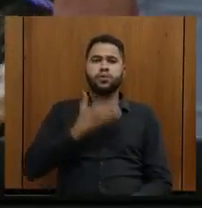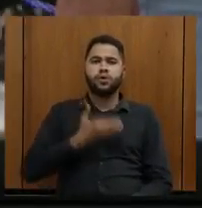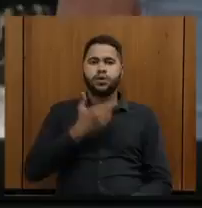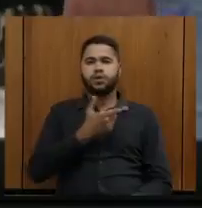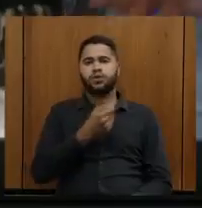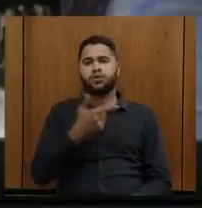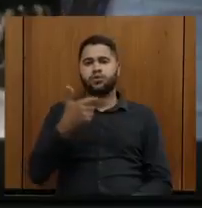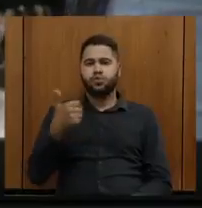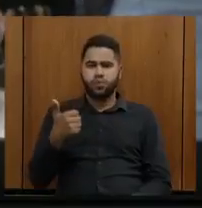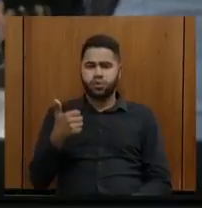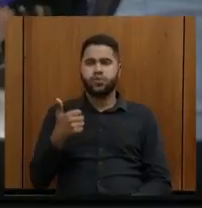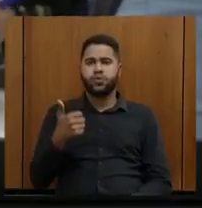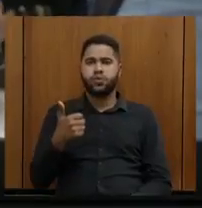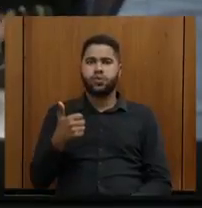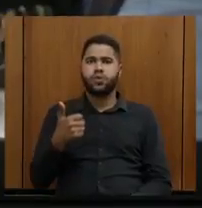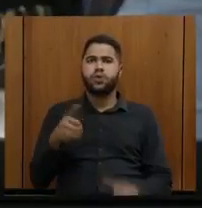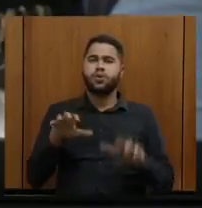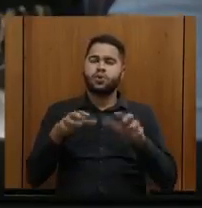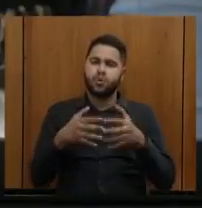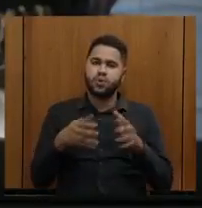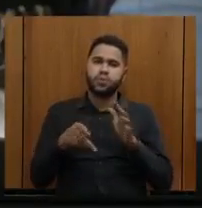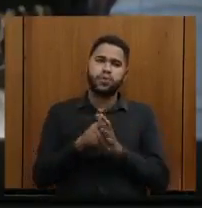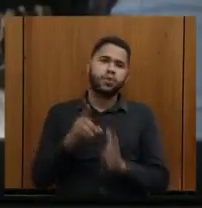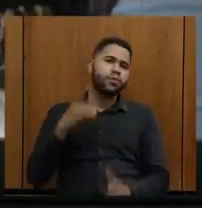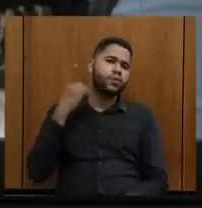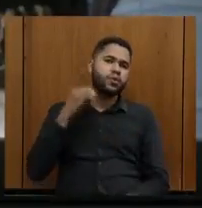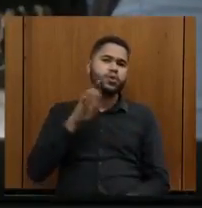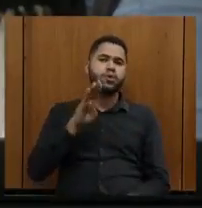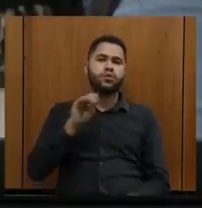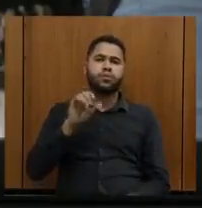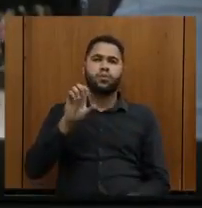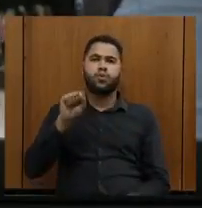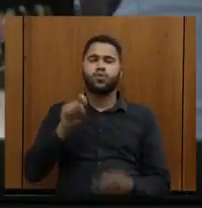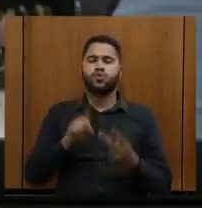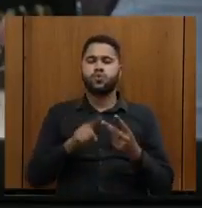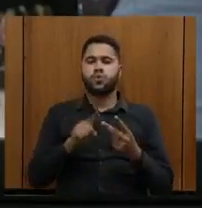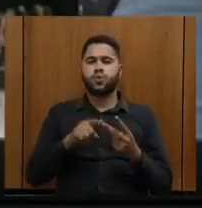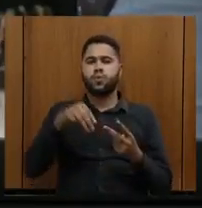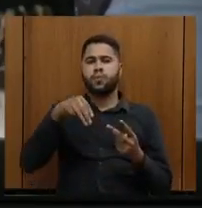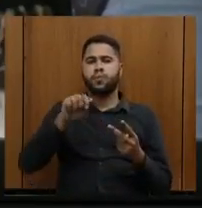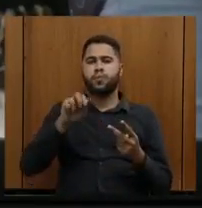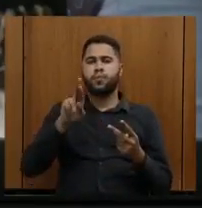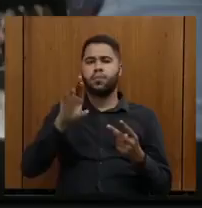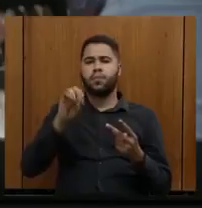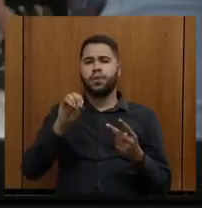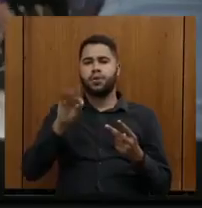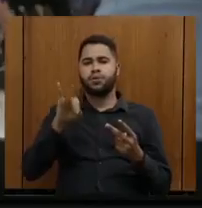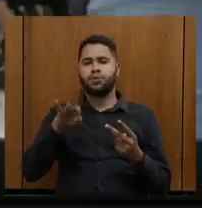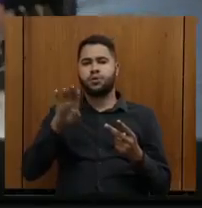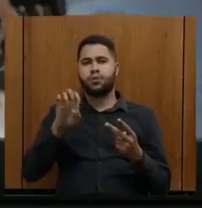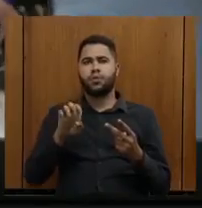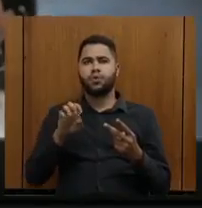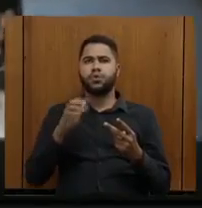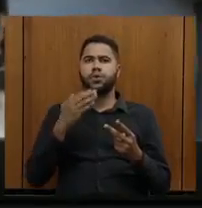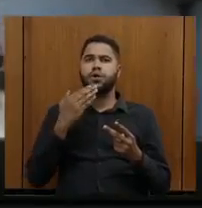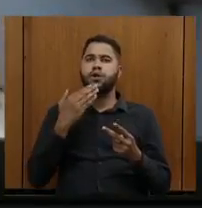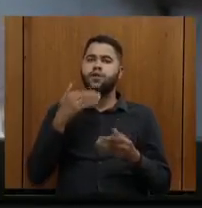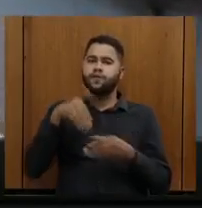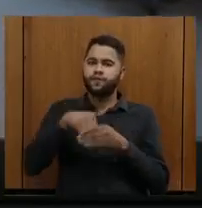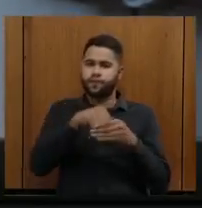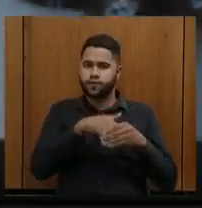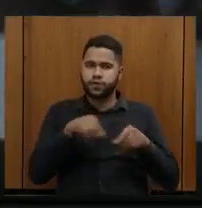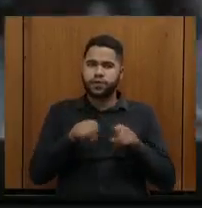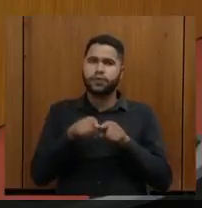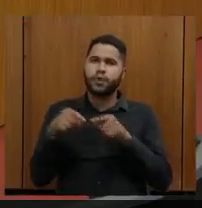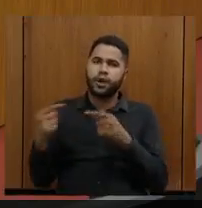2021, sala das comissões deputado Bosco, deputado Mauro Tramontes. Então nós vamos ter que votar então também esse requerimento. Em discussão,